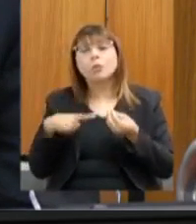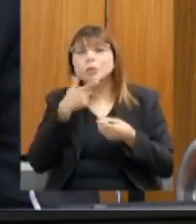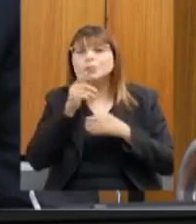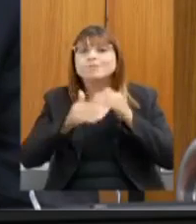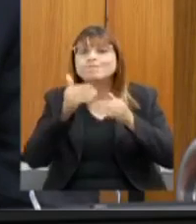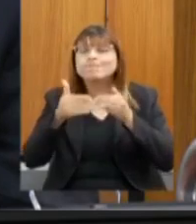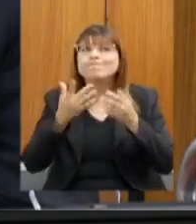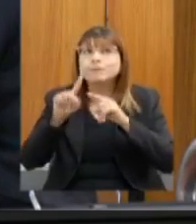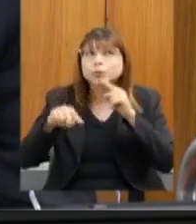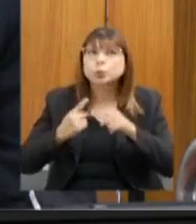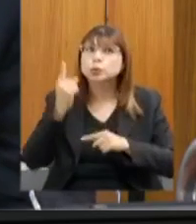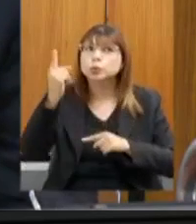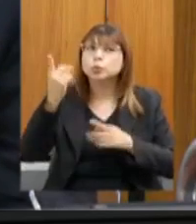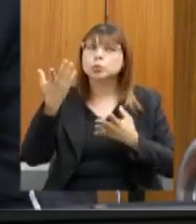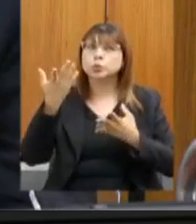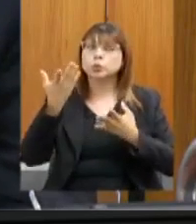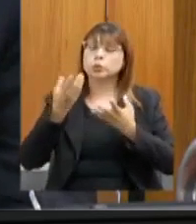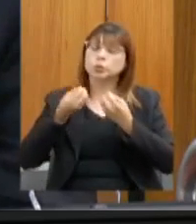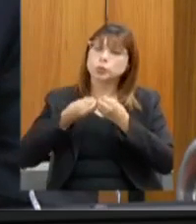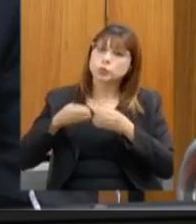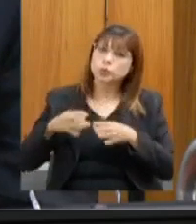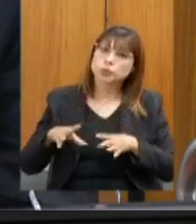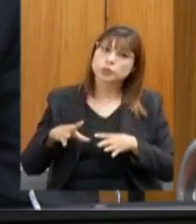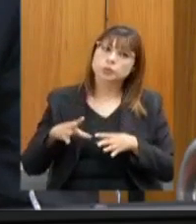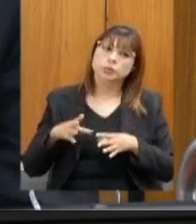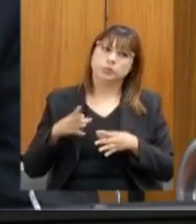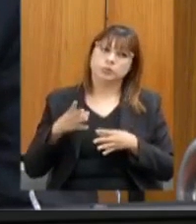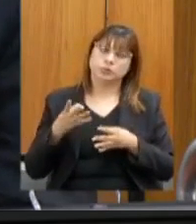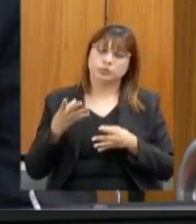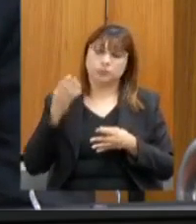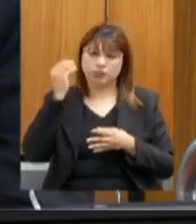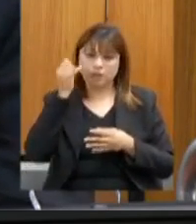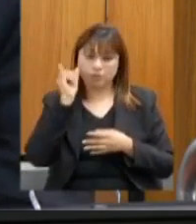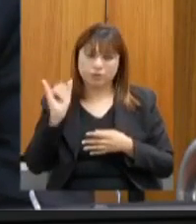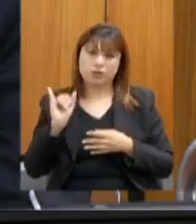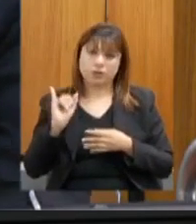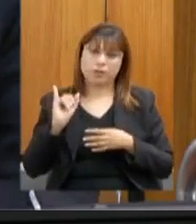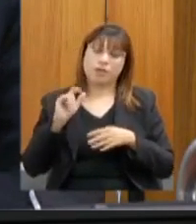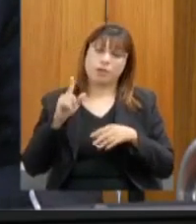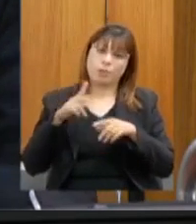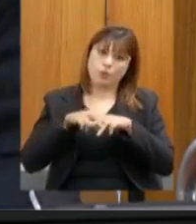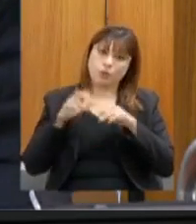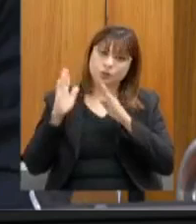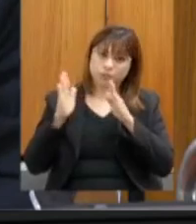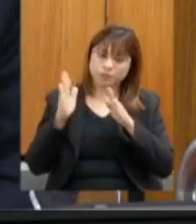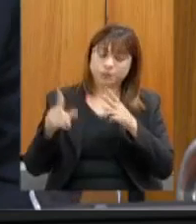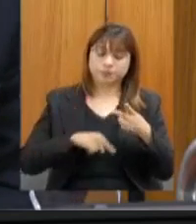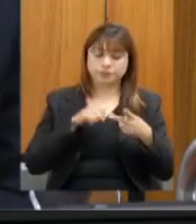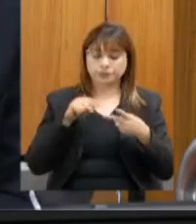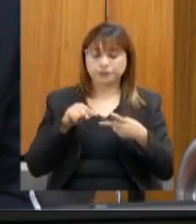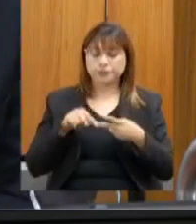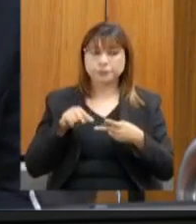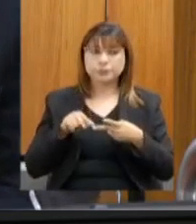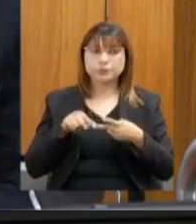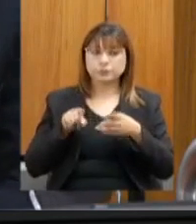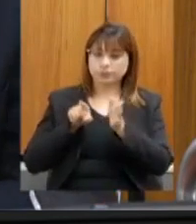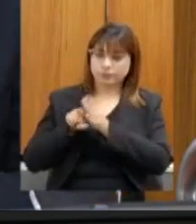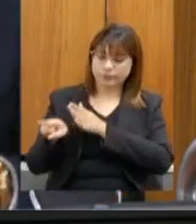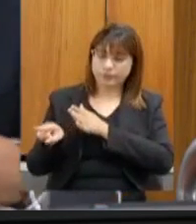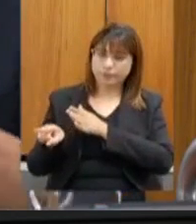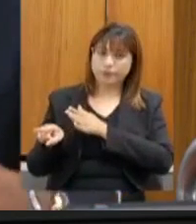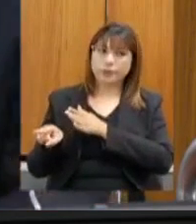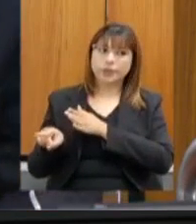fazer para compensar esse tempo de pandemia que estivemos parados. E a segunda pergunta,